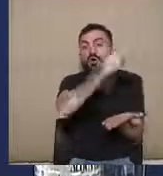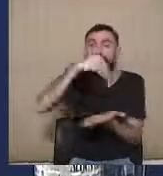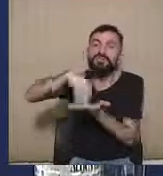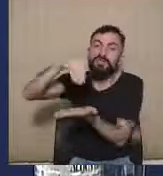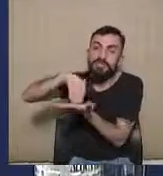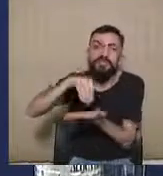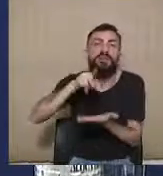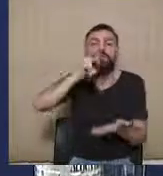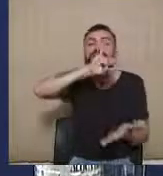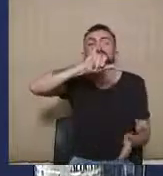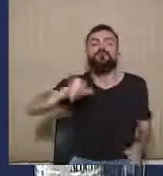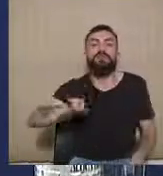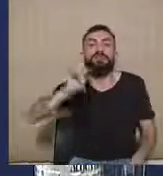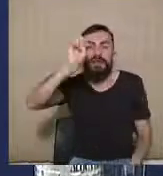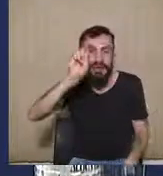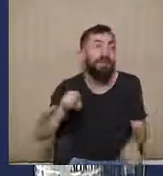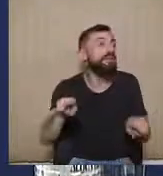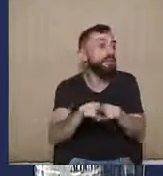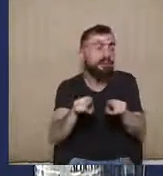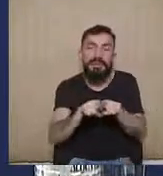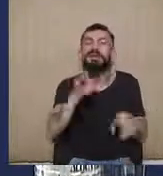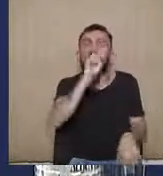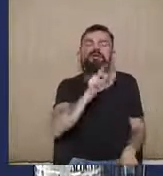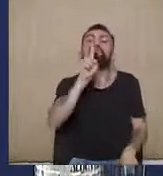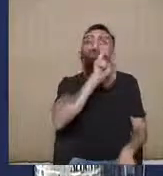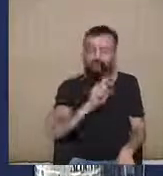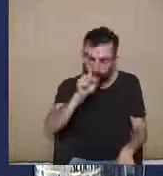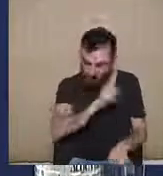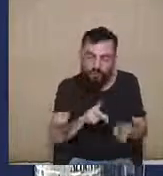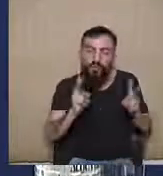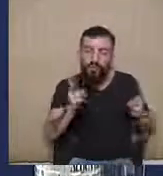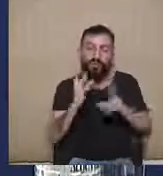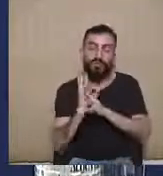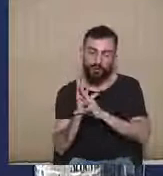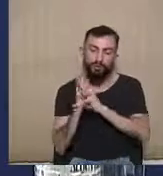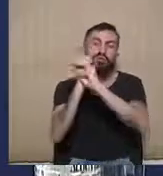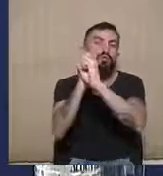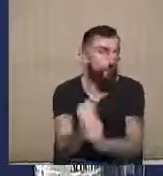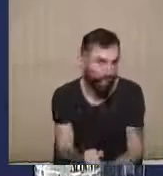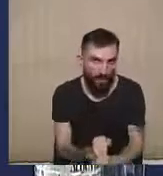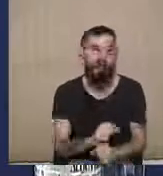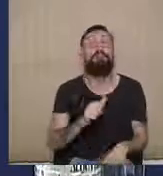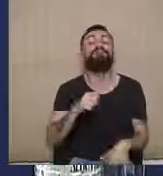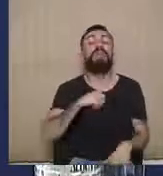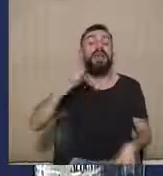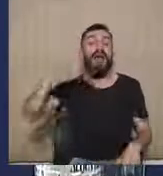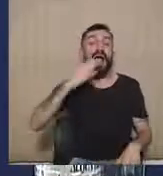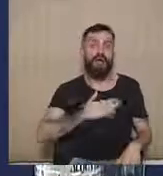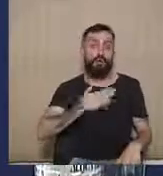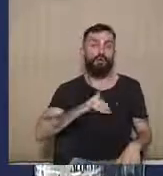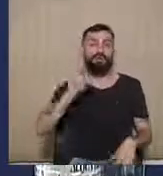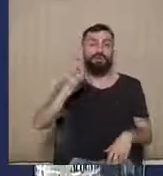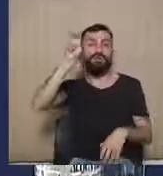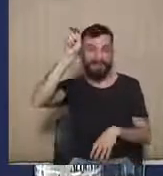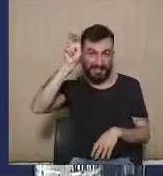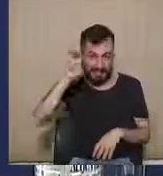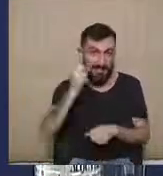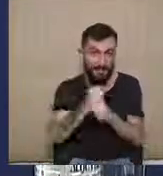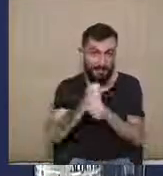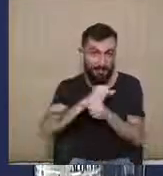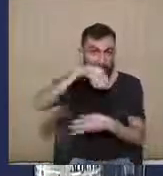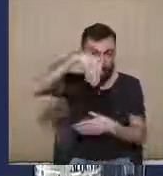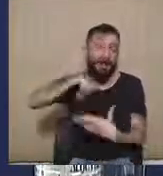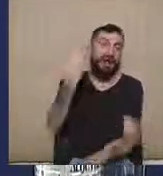PJE, e não se suspendem nos sábados, domingos e feriados, do dia 15 de agosto do ano das eleições até o dia 19 de